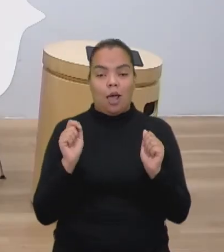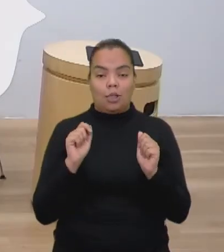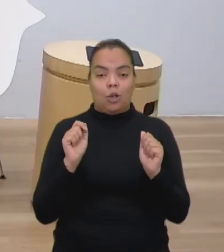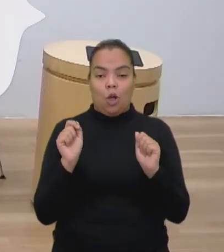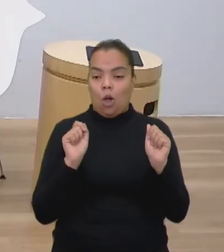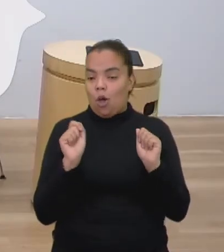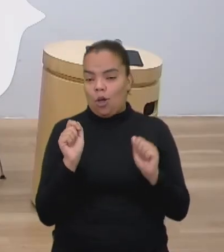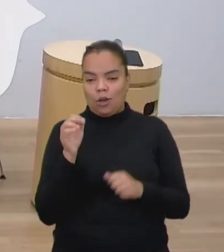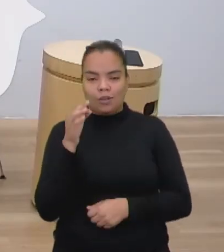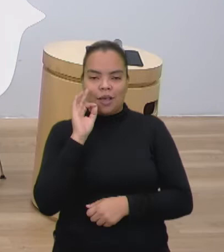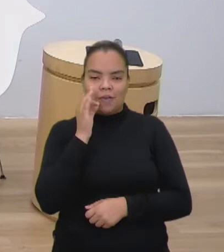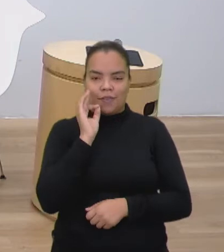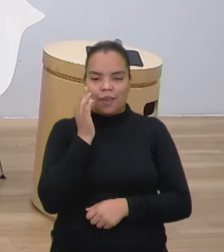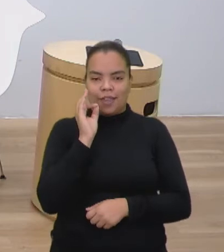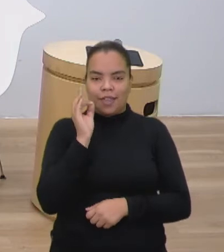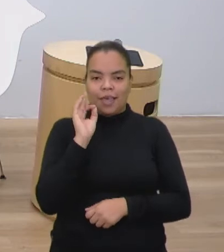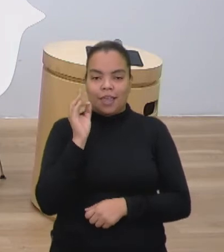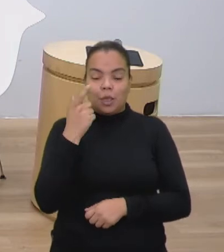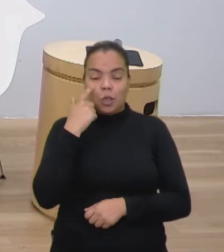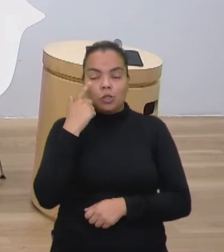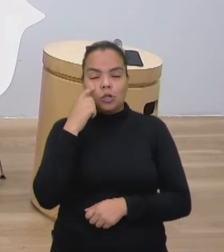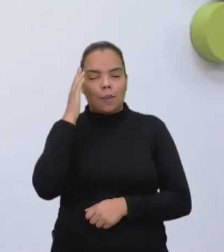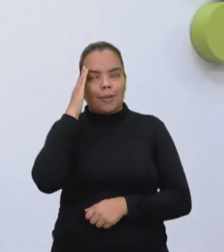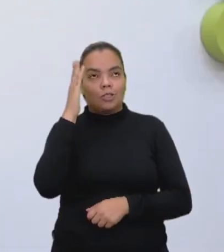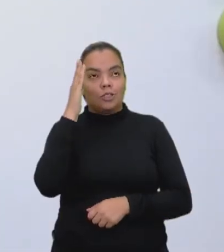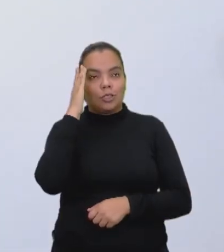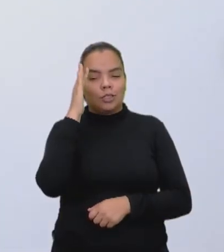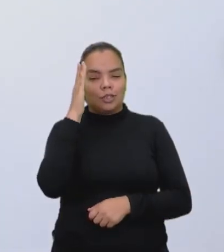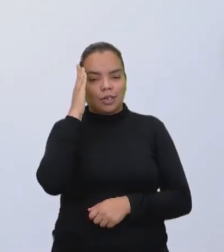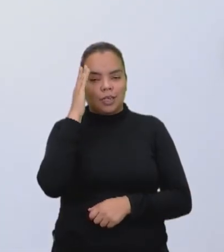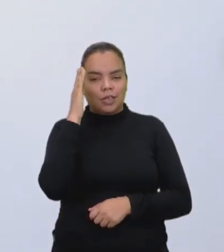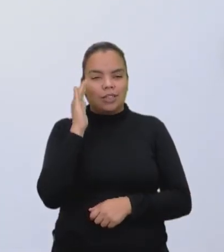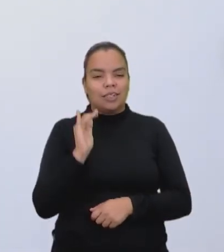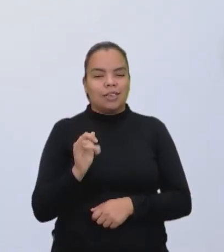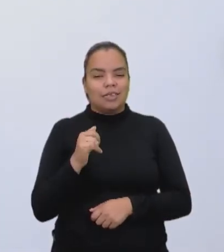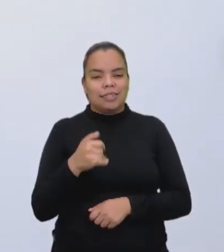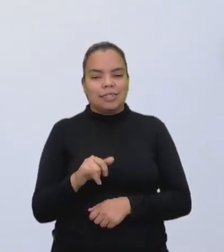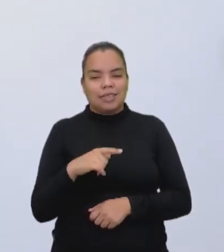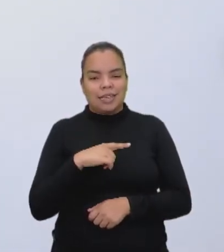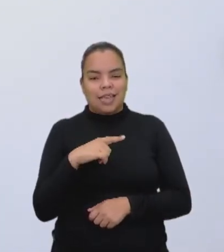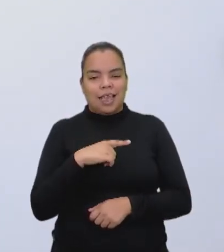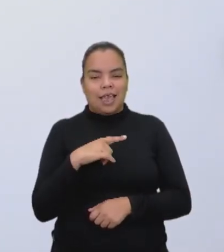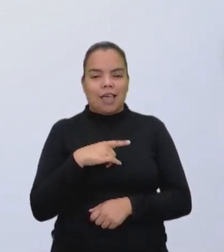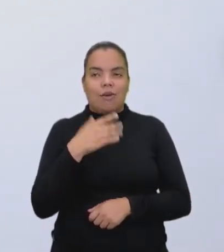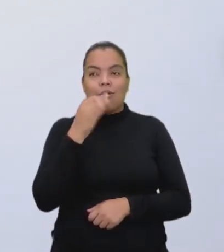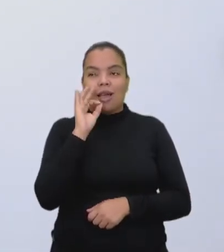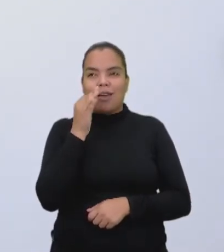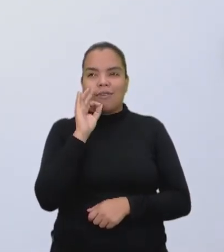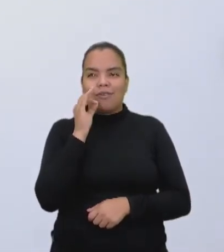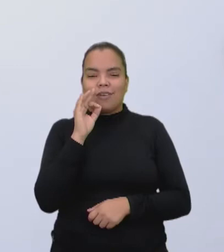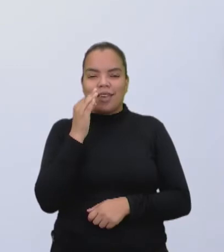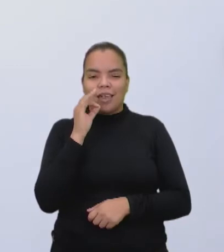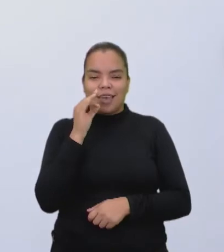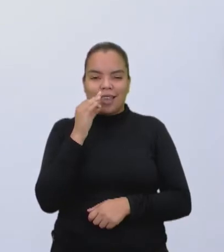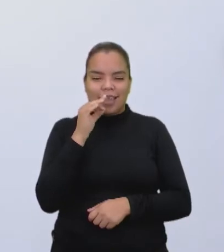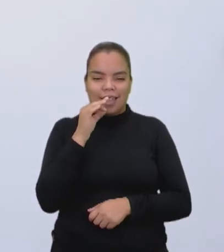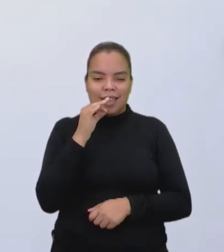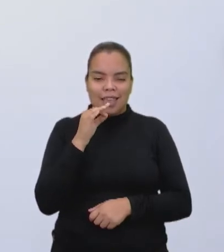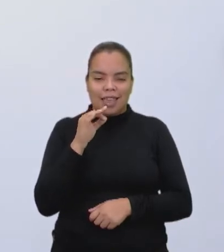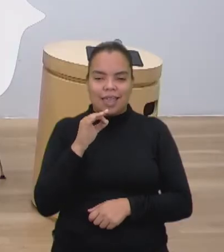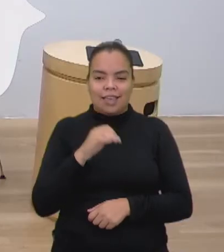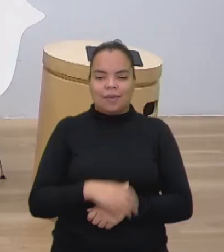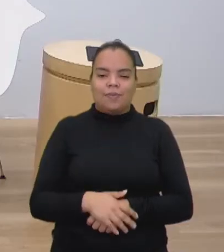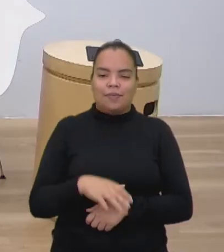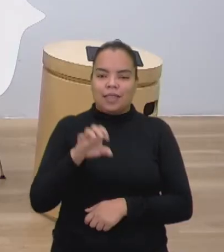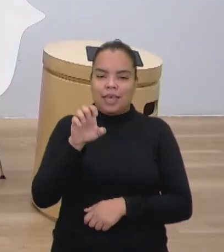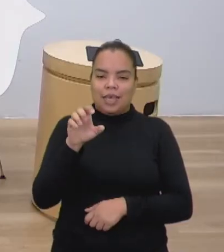Eu adoro café. E estou só imaginando se aqui é um café de coador ou é um café expresso. É, acho que é um expresso